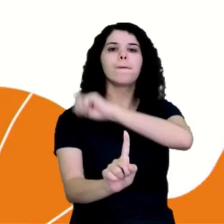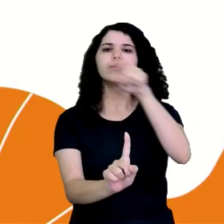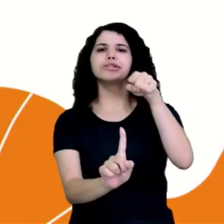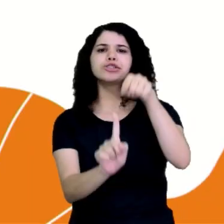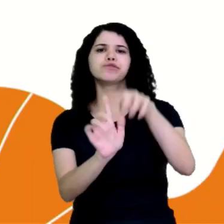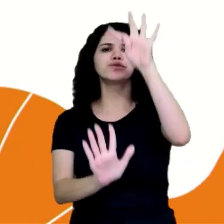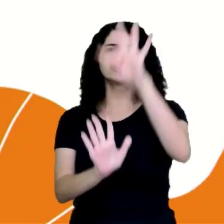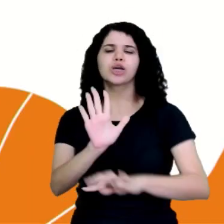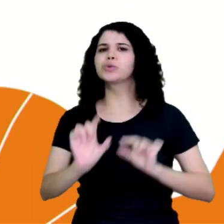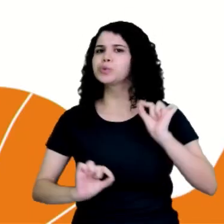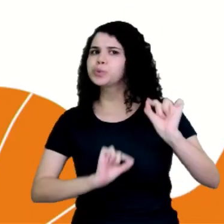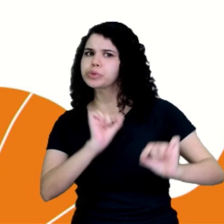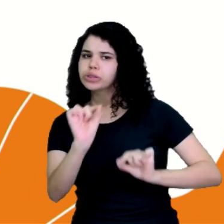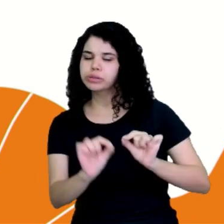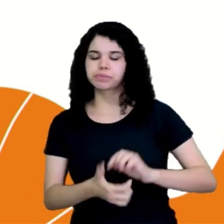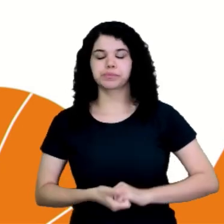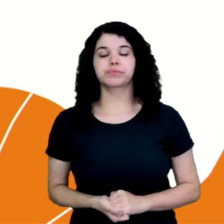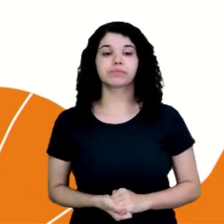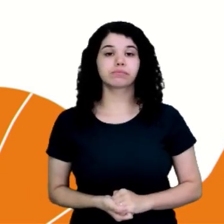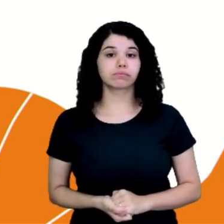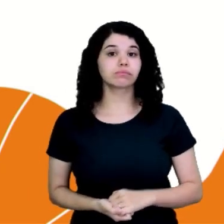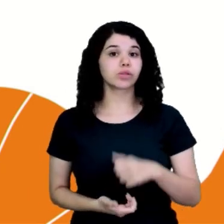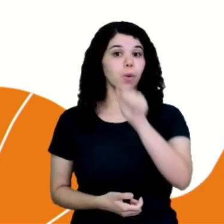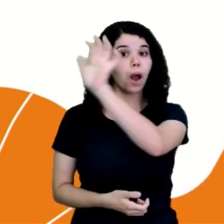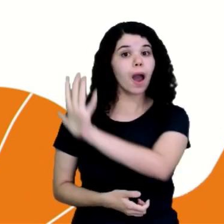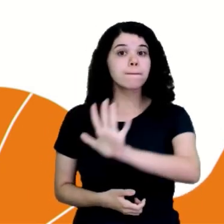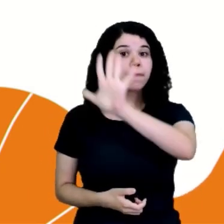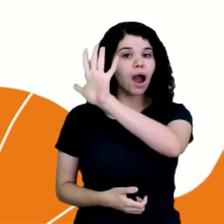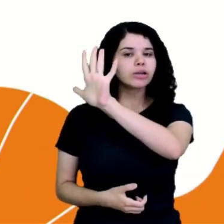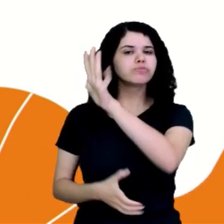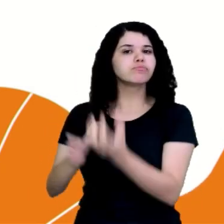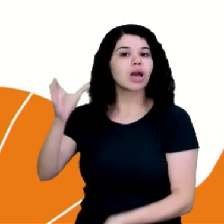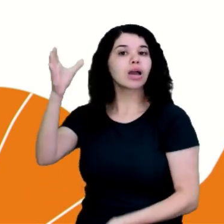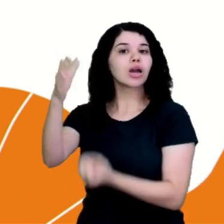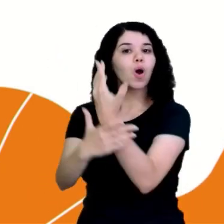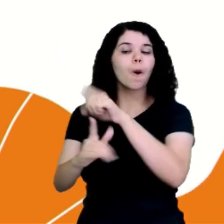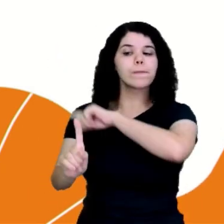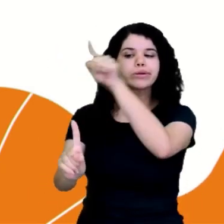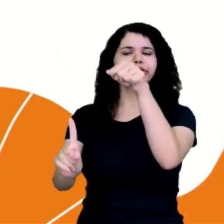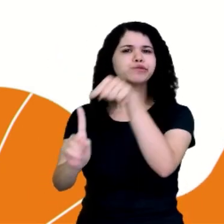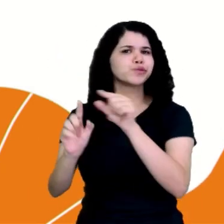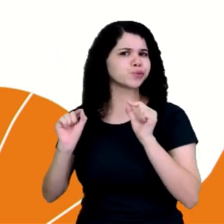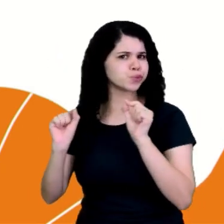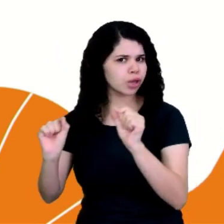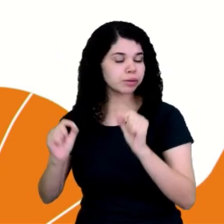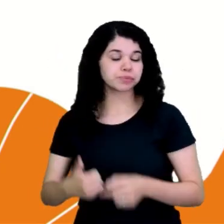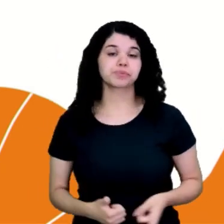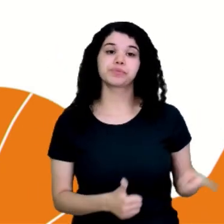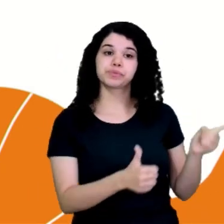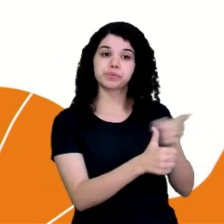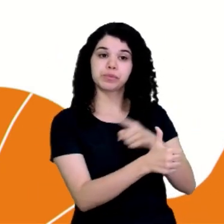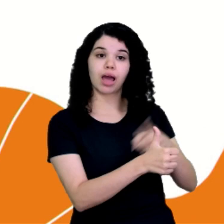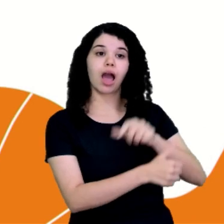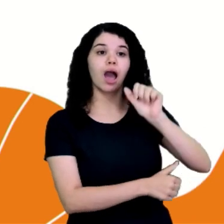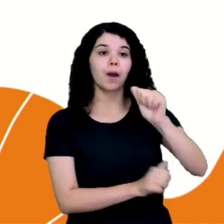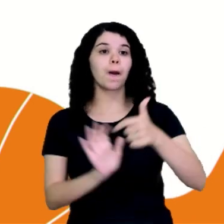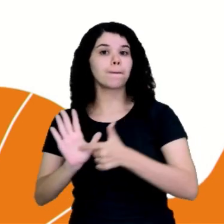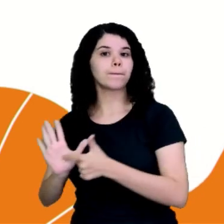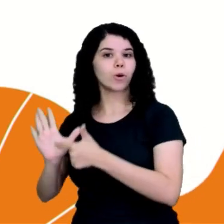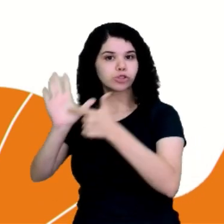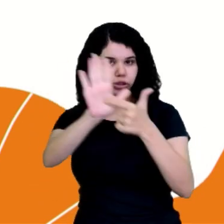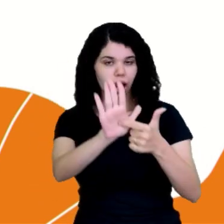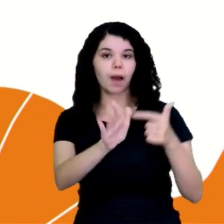texto é, ou seja, essa charge, ela foi feita para quê? Primeiro, apresentar